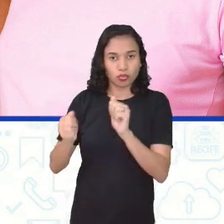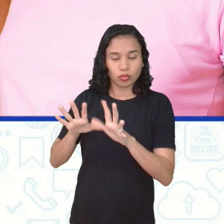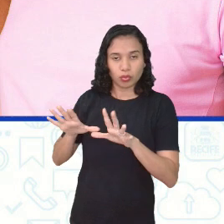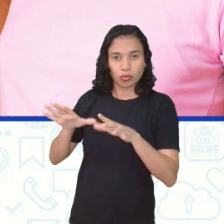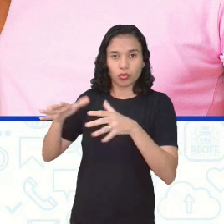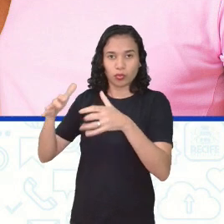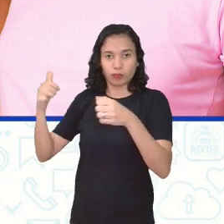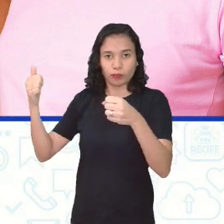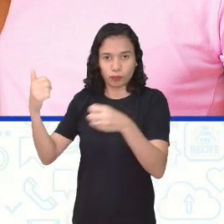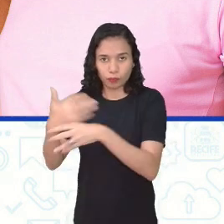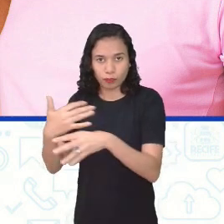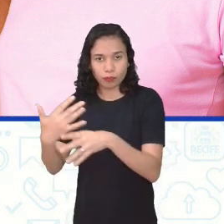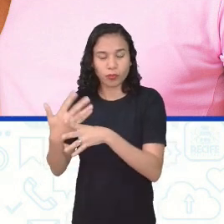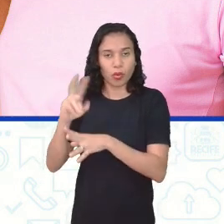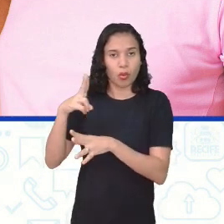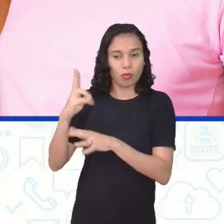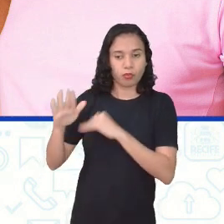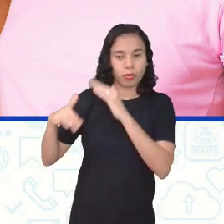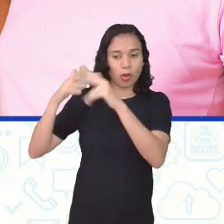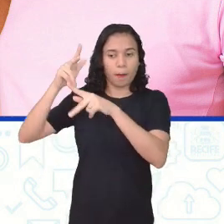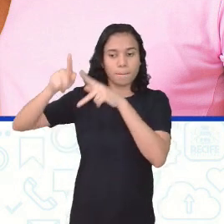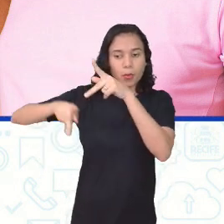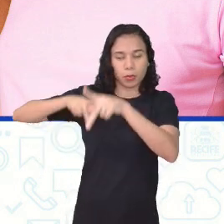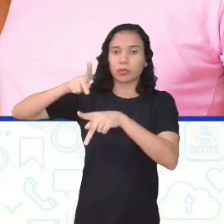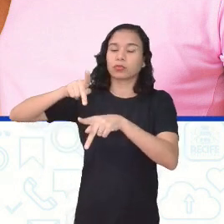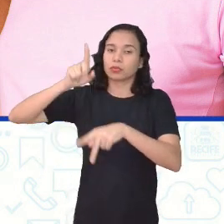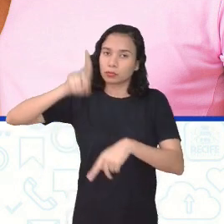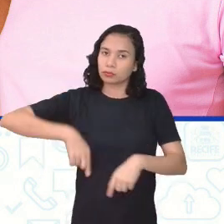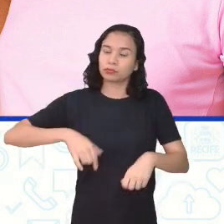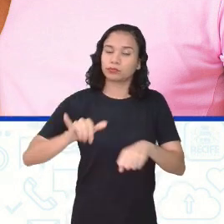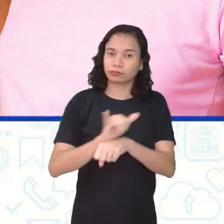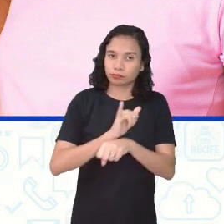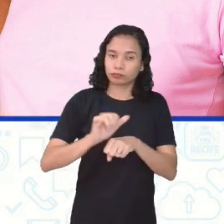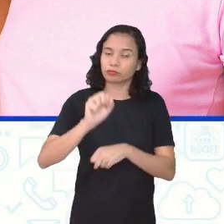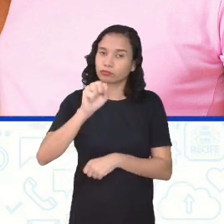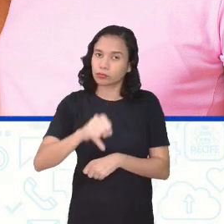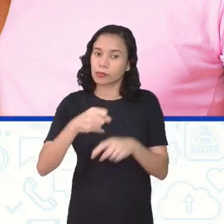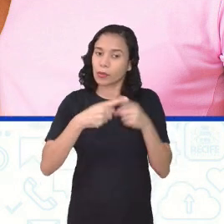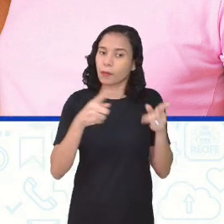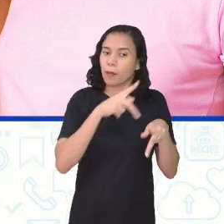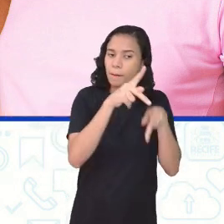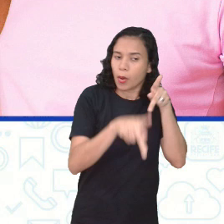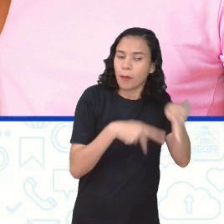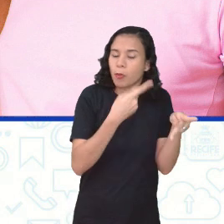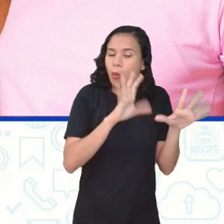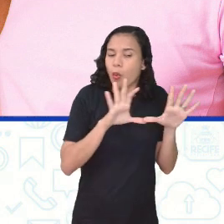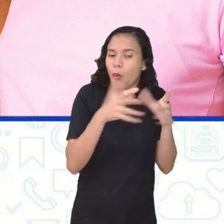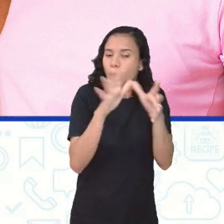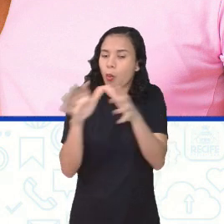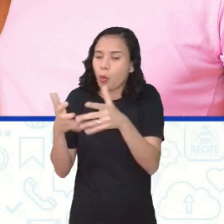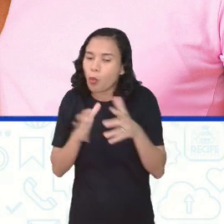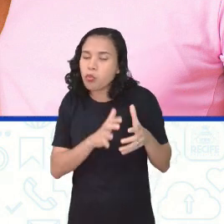progresso, tá? É uma ferramenta, sim. Mas há povos, e houve povos que